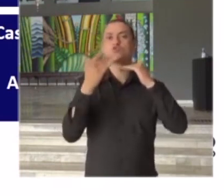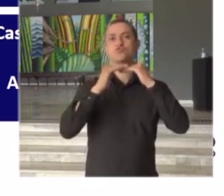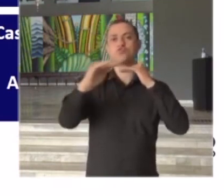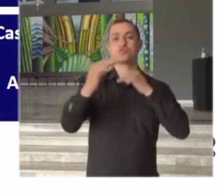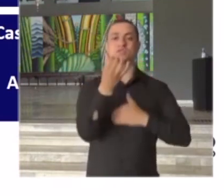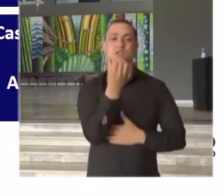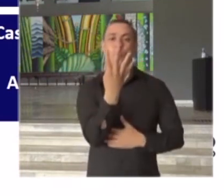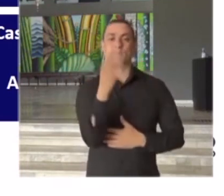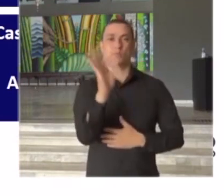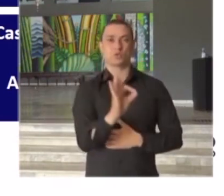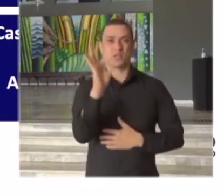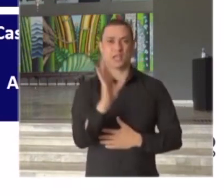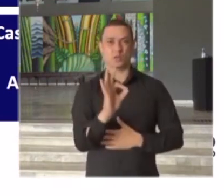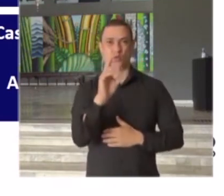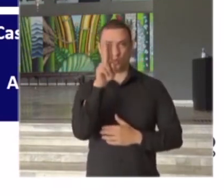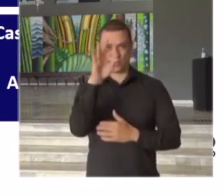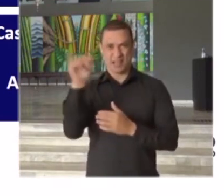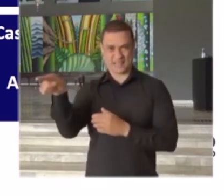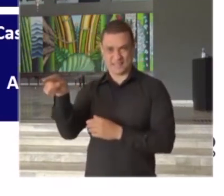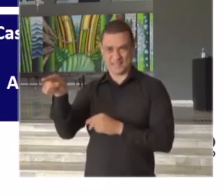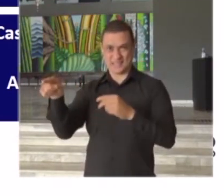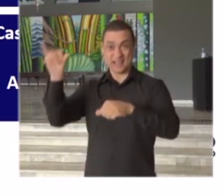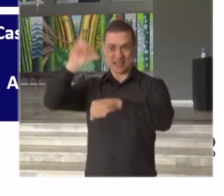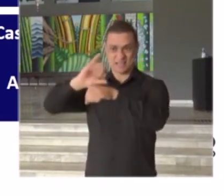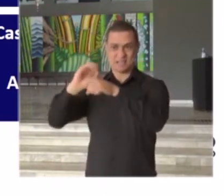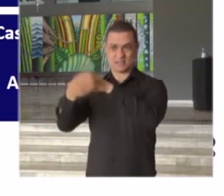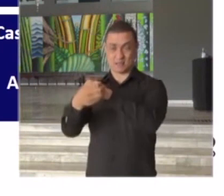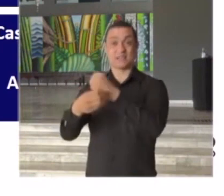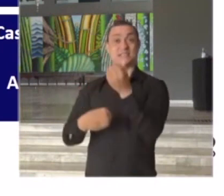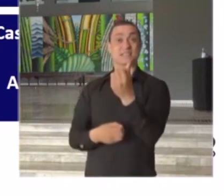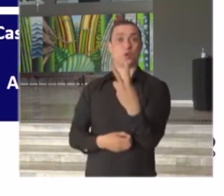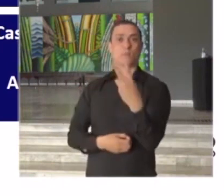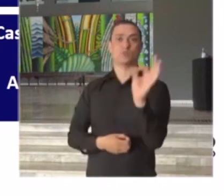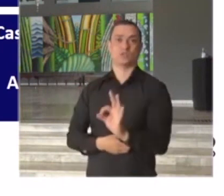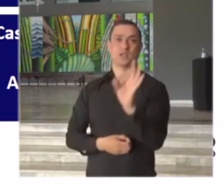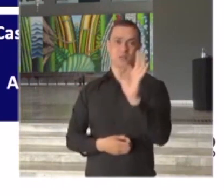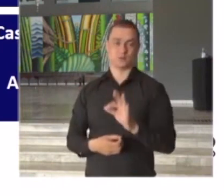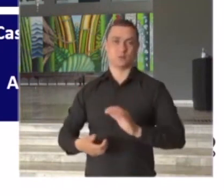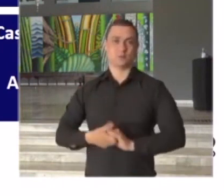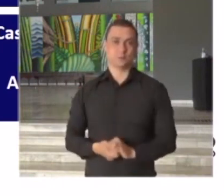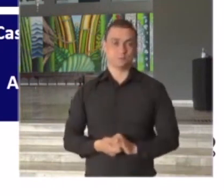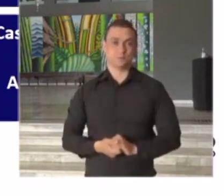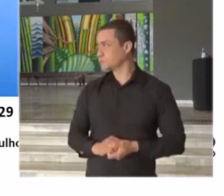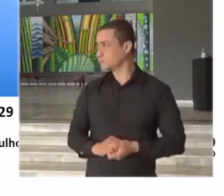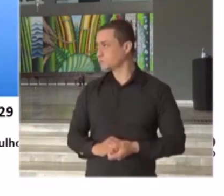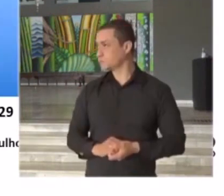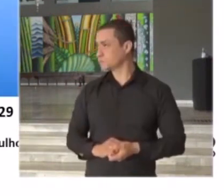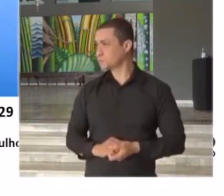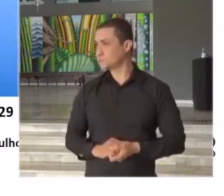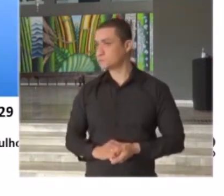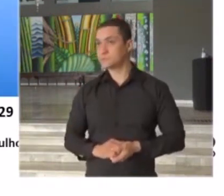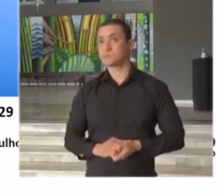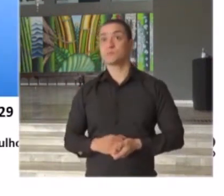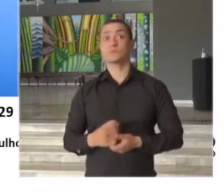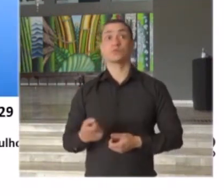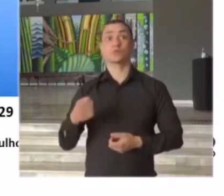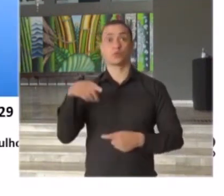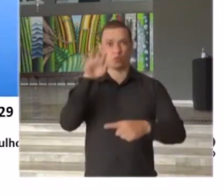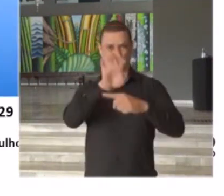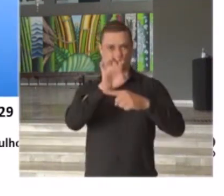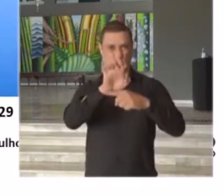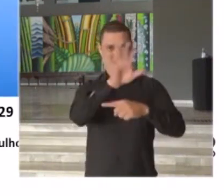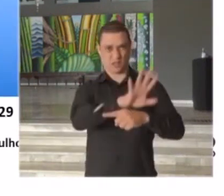e recuperados, somam 351.600. São Paulo concentra 20% dos casos